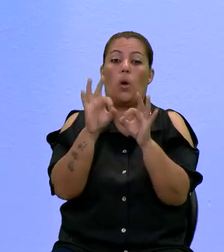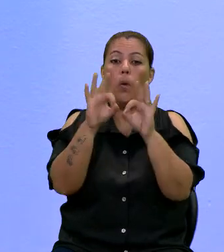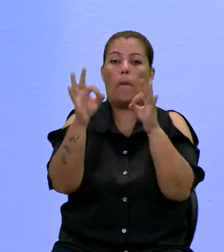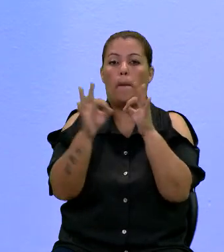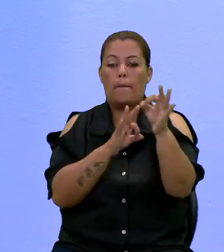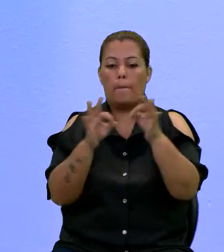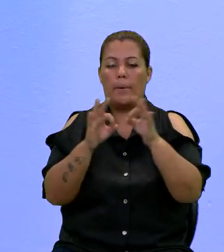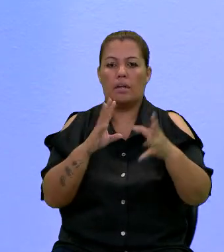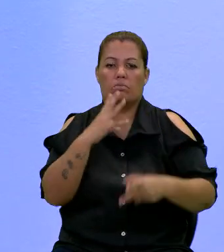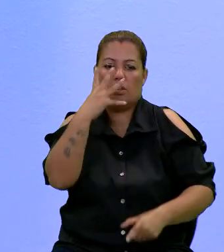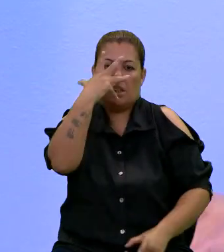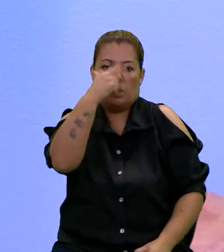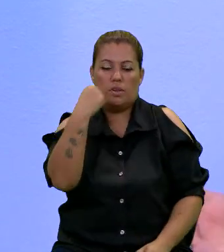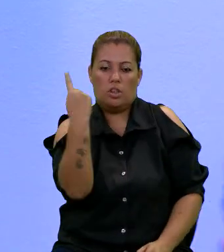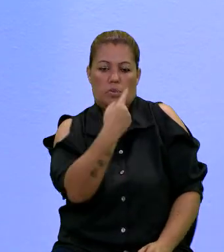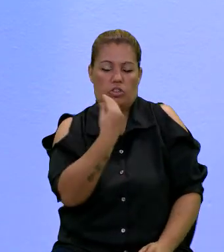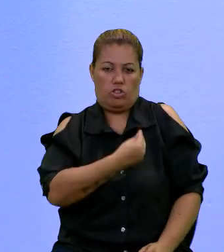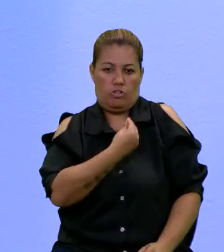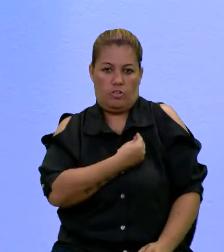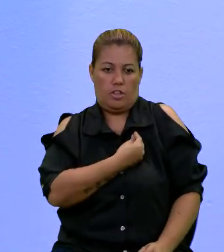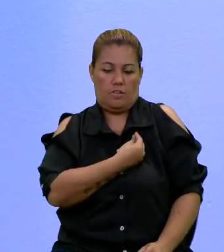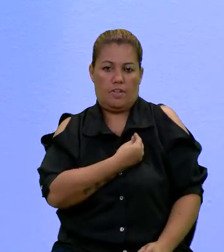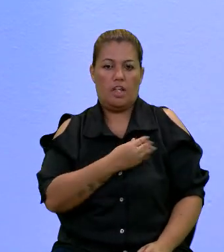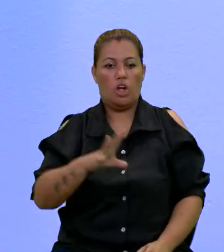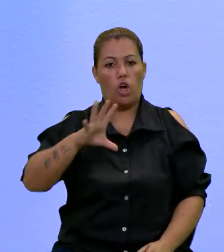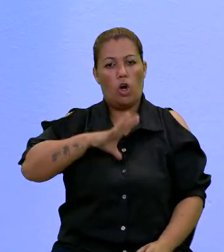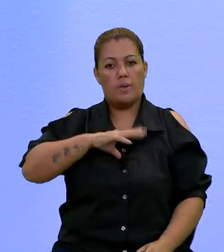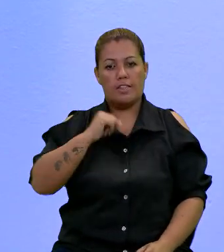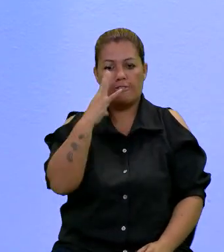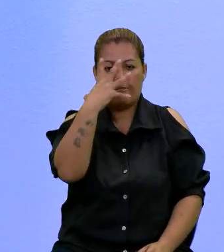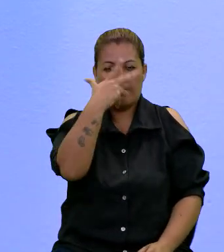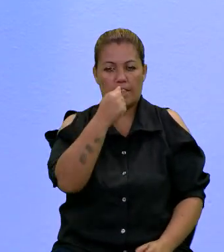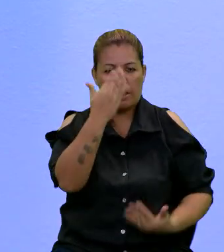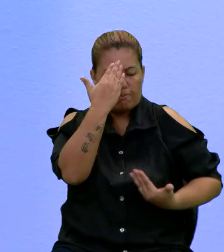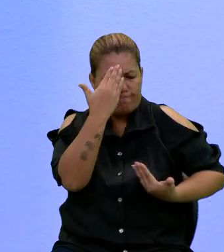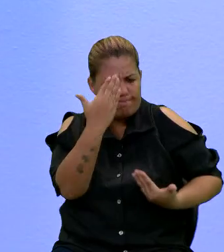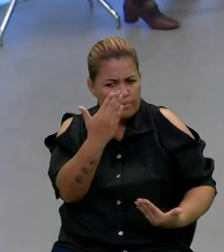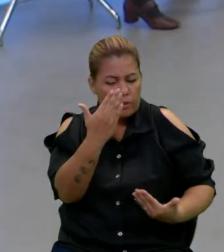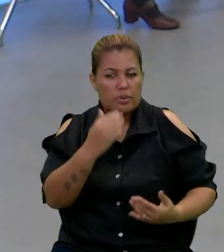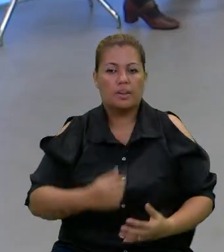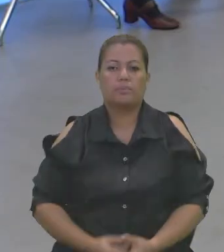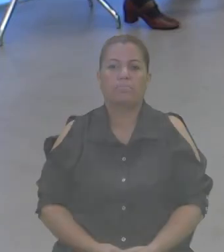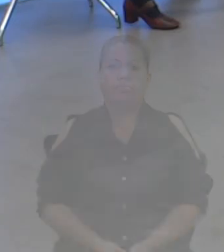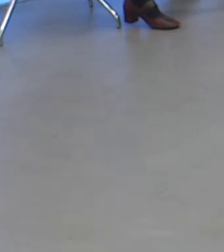mais bonito para a gente viver, uma cidade mais bonita. Muito obrigada.